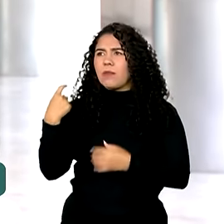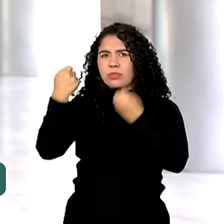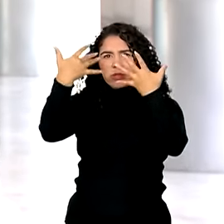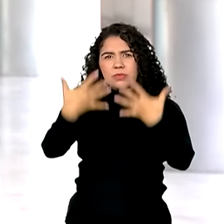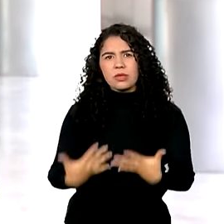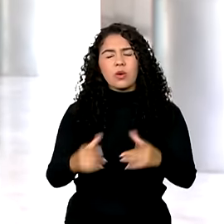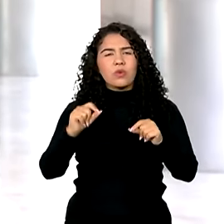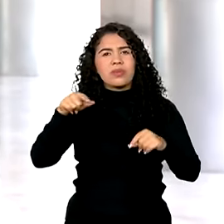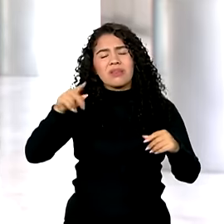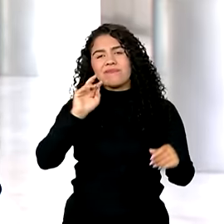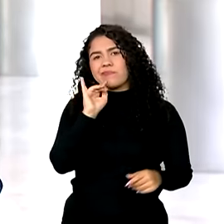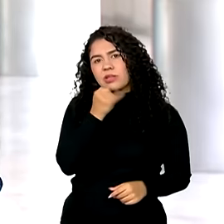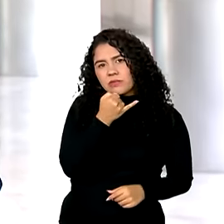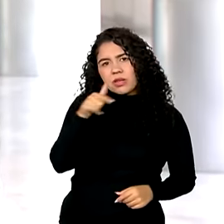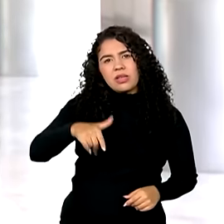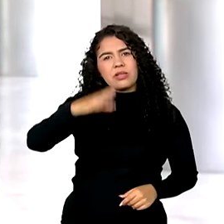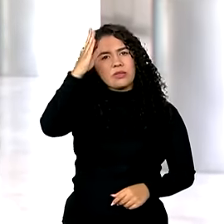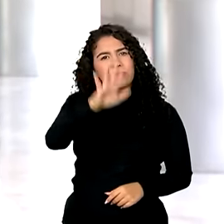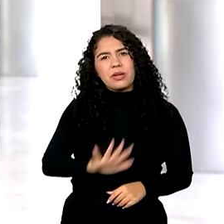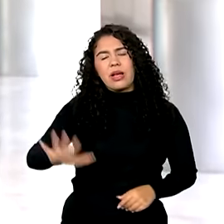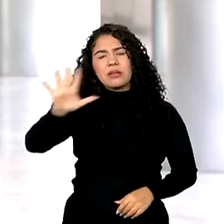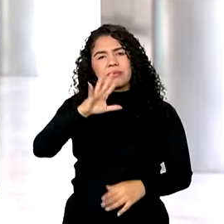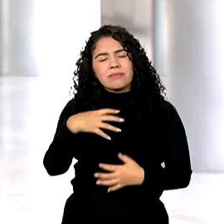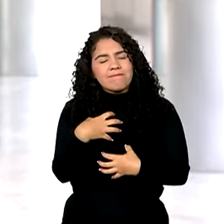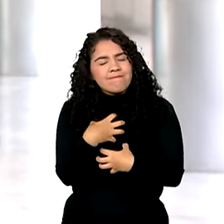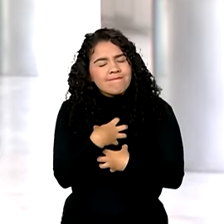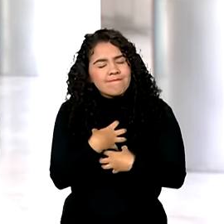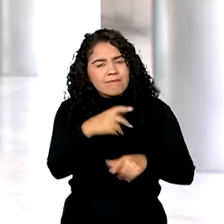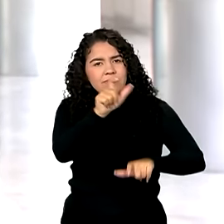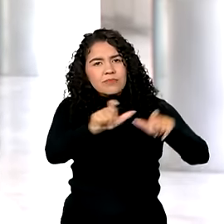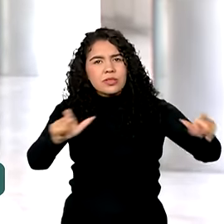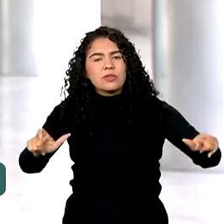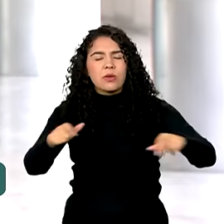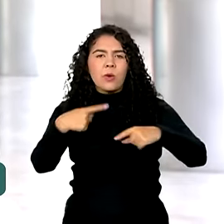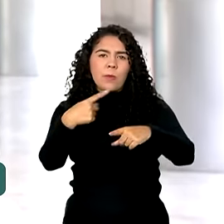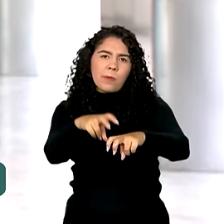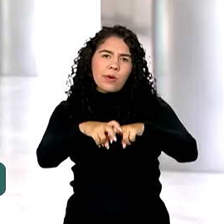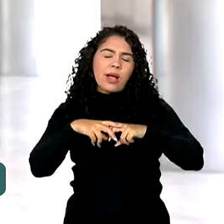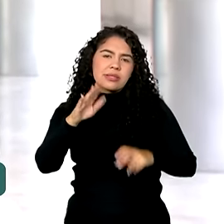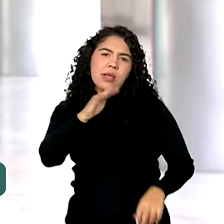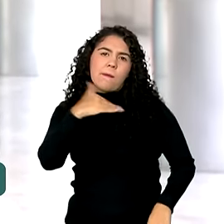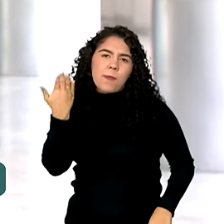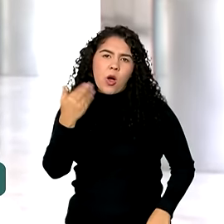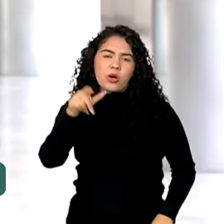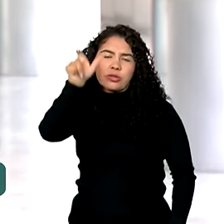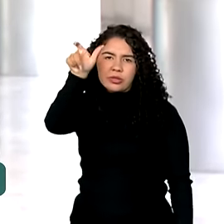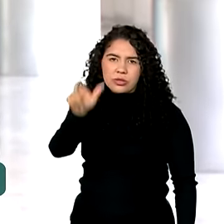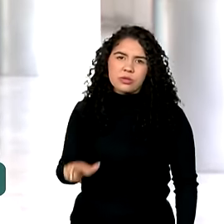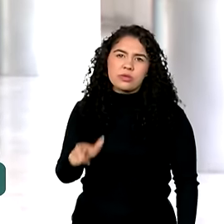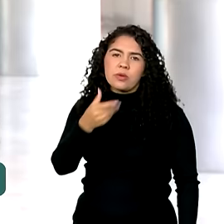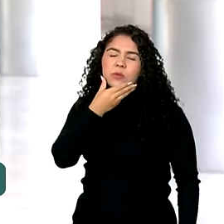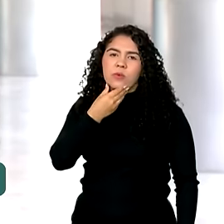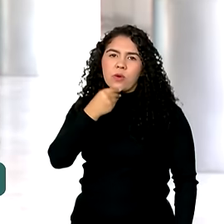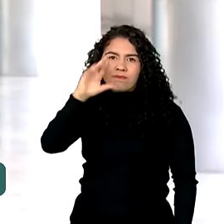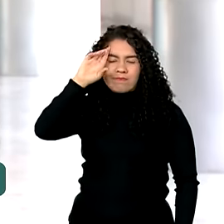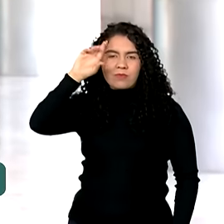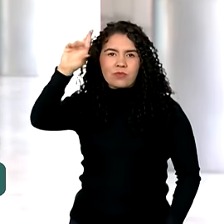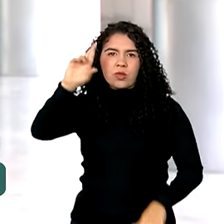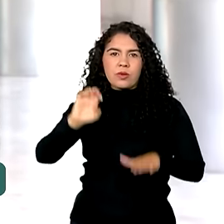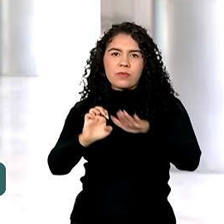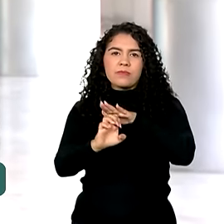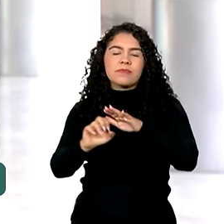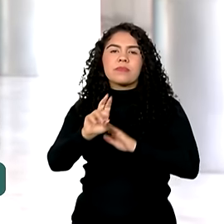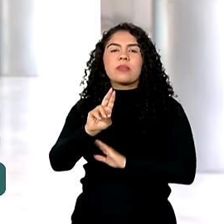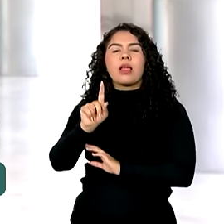com essa notícia triste, que comoveu tantas pessoas, que foi a morte do apresentador e também do empresário Silvio Santos, aos 93